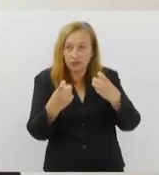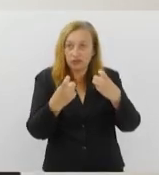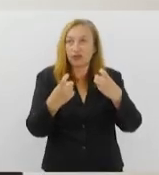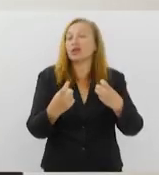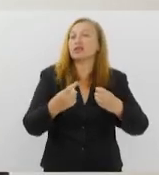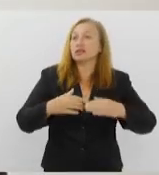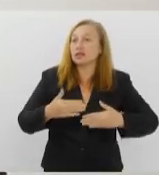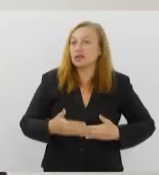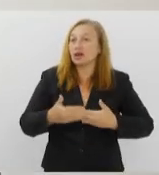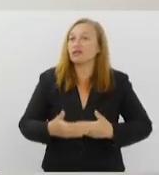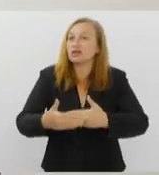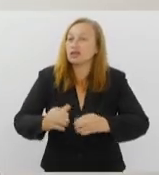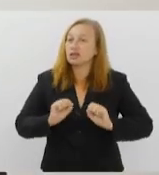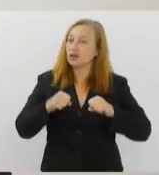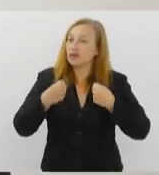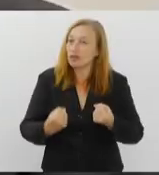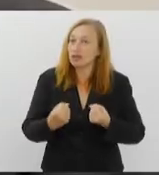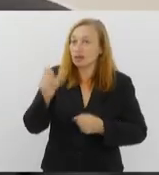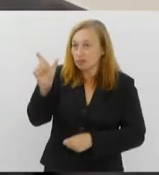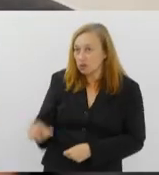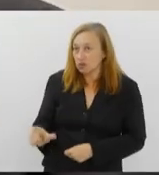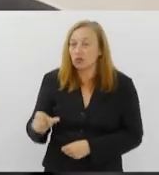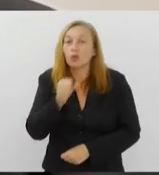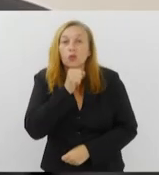avançar na defesa da pessoa idosa.